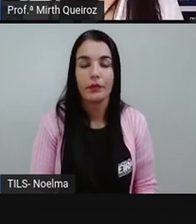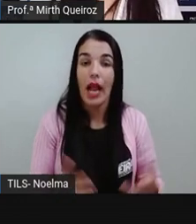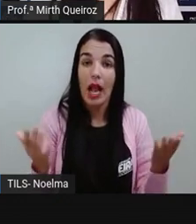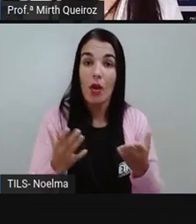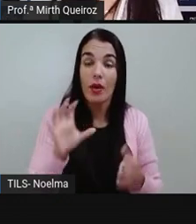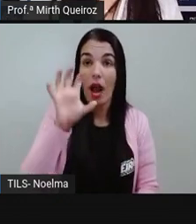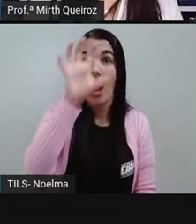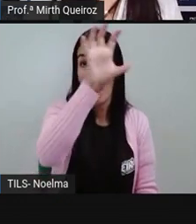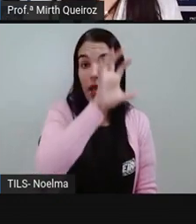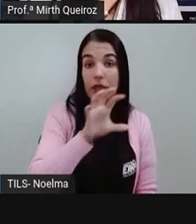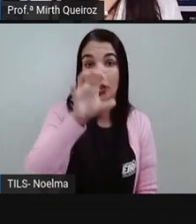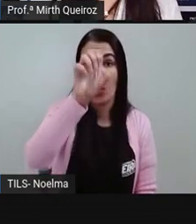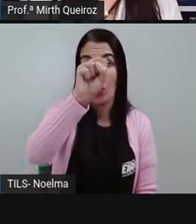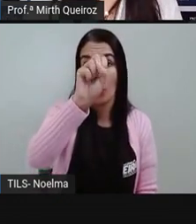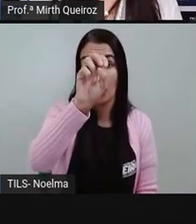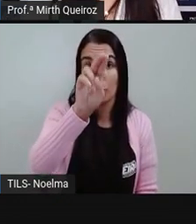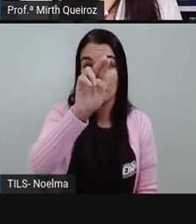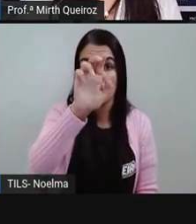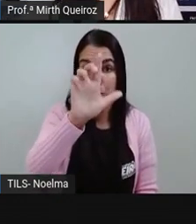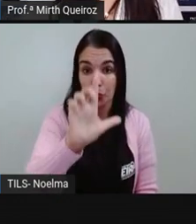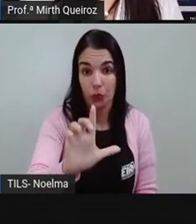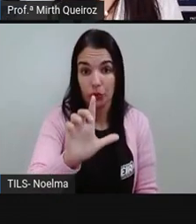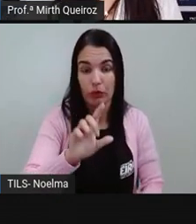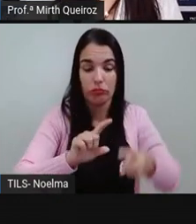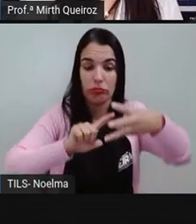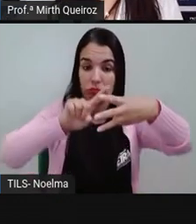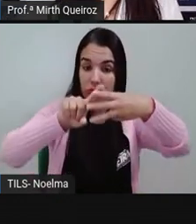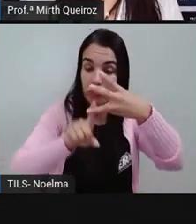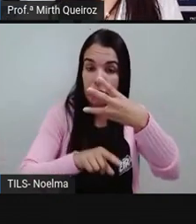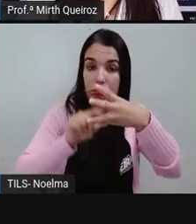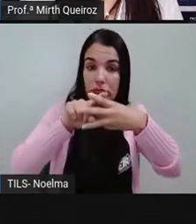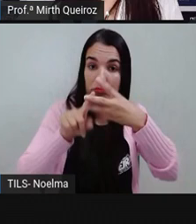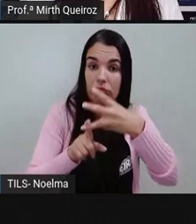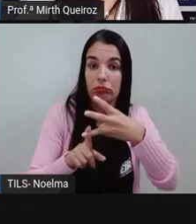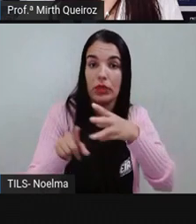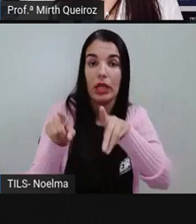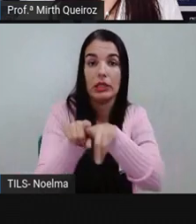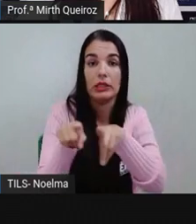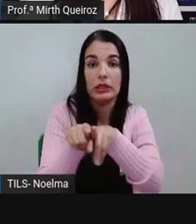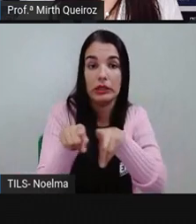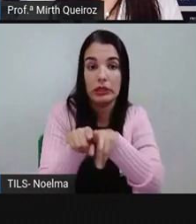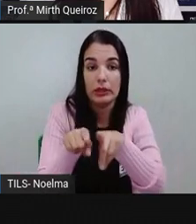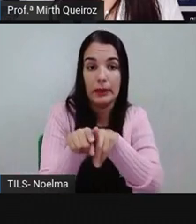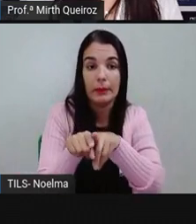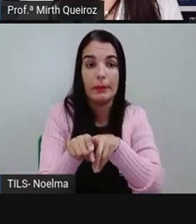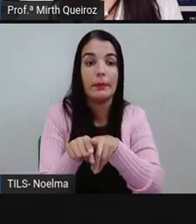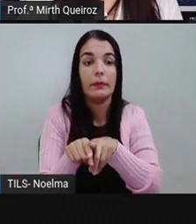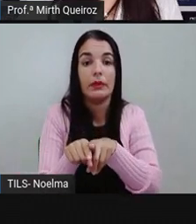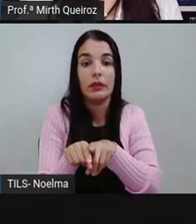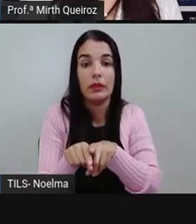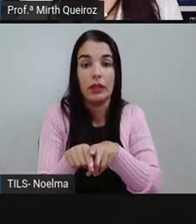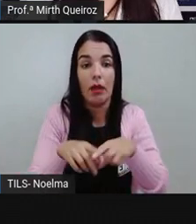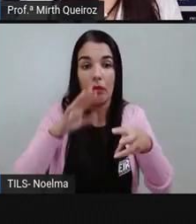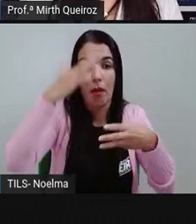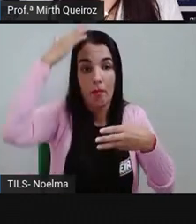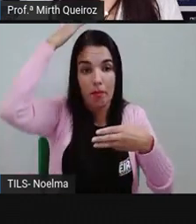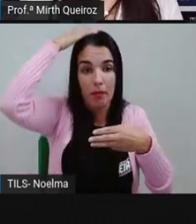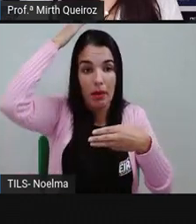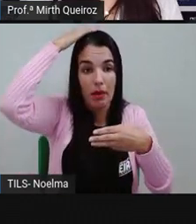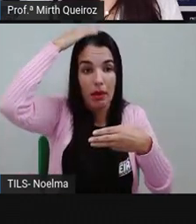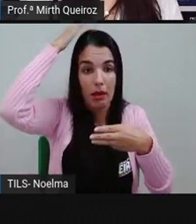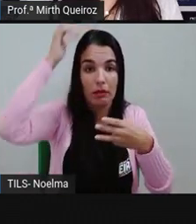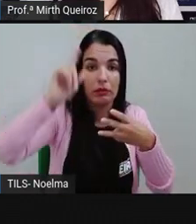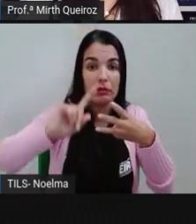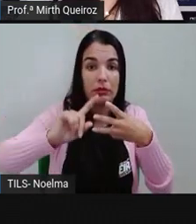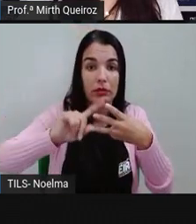E a região sul? Na região sul, nós temos aí o Paraná, que